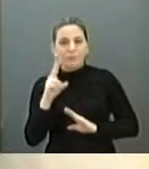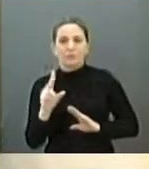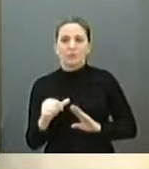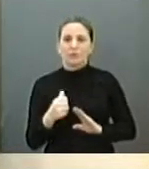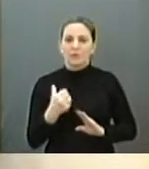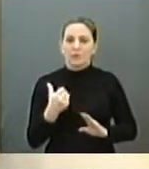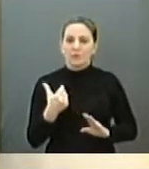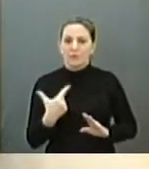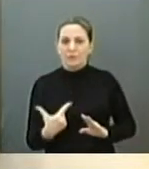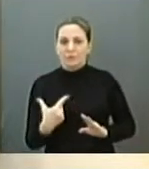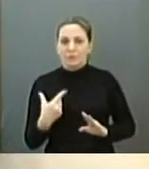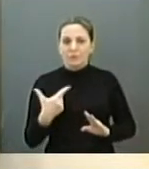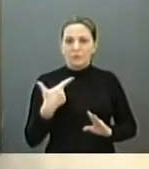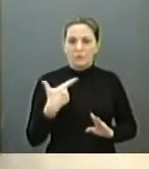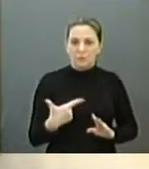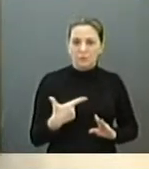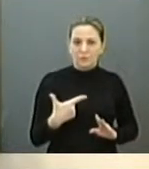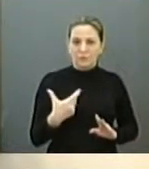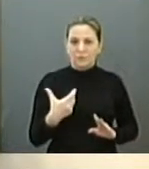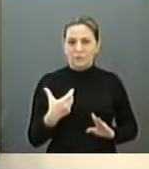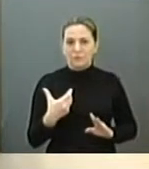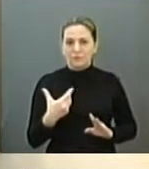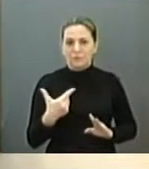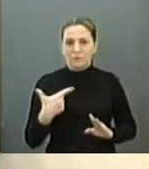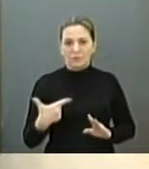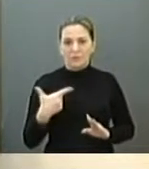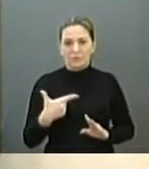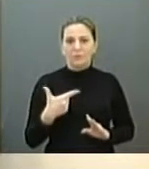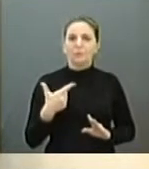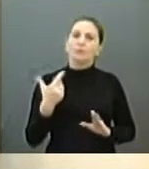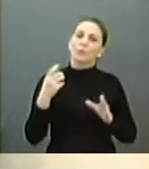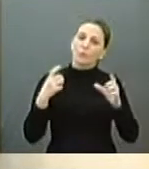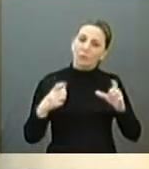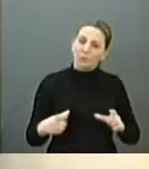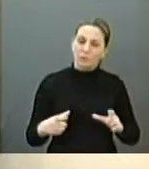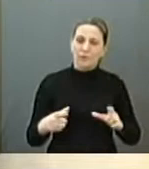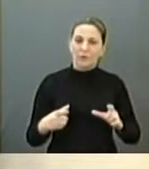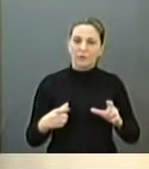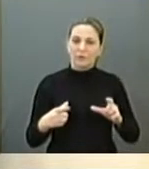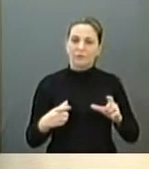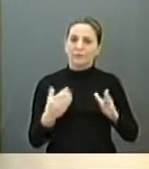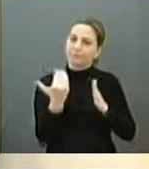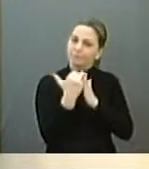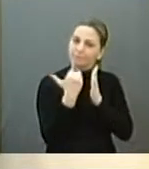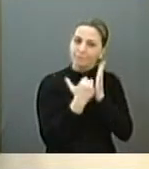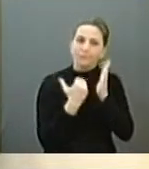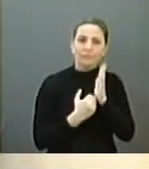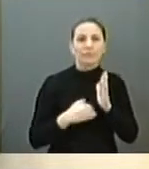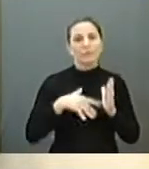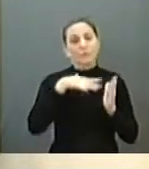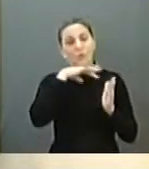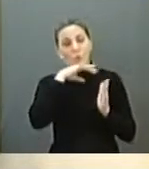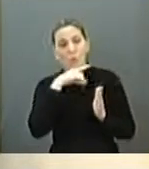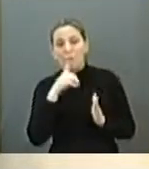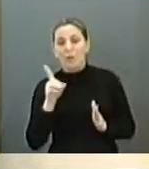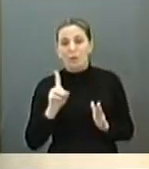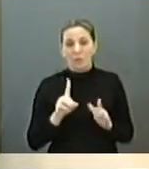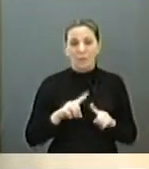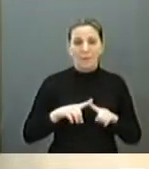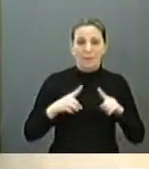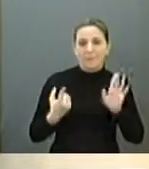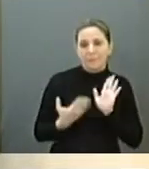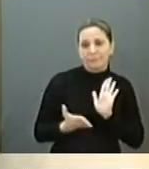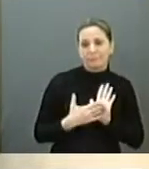lugar não é uma posição ruim para Araraquara, mas eu queria deixar